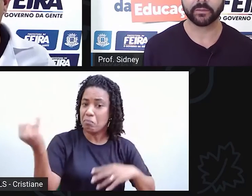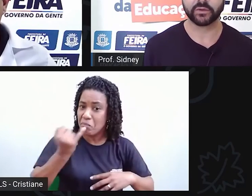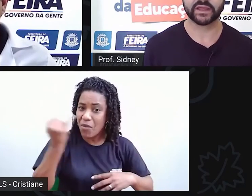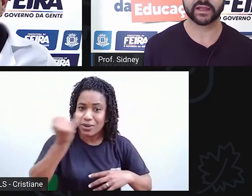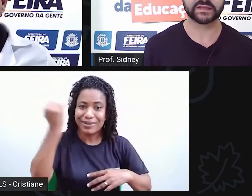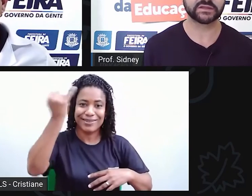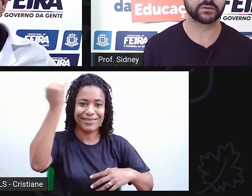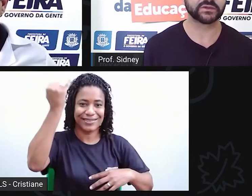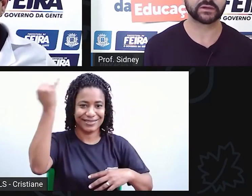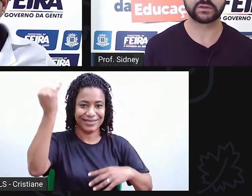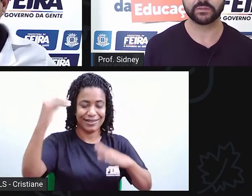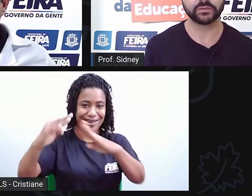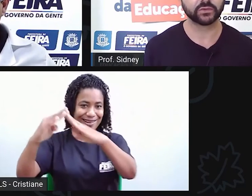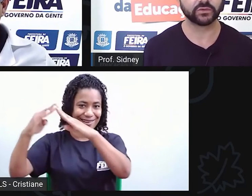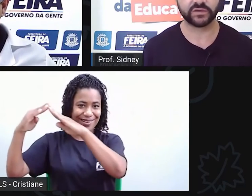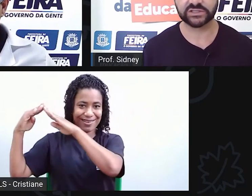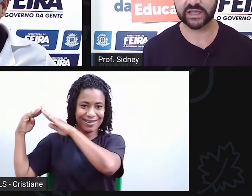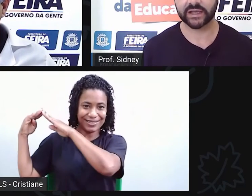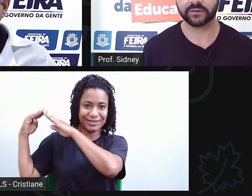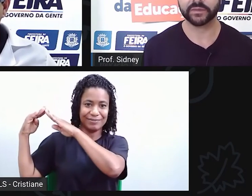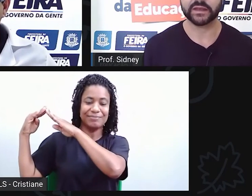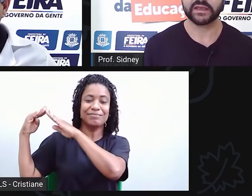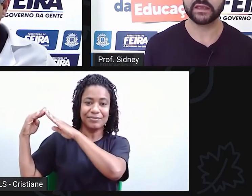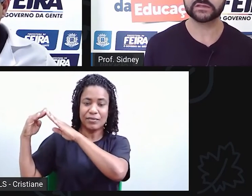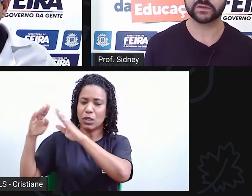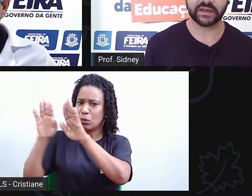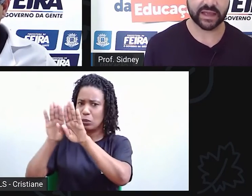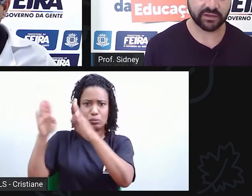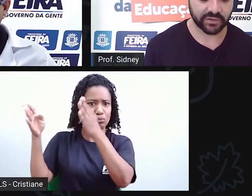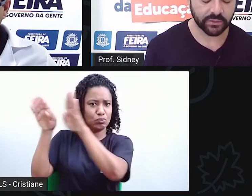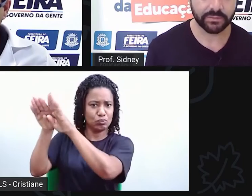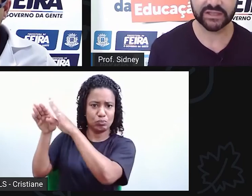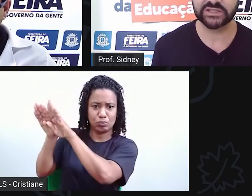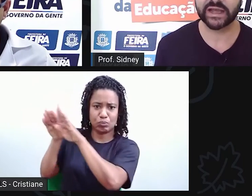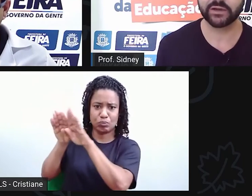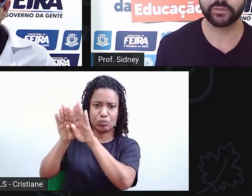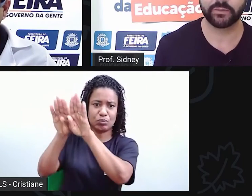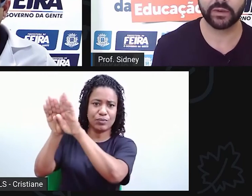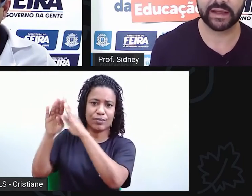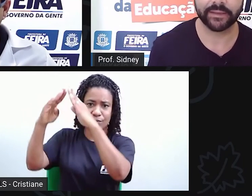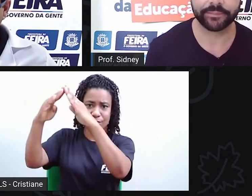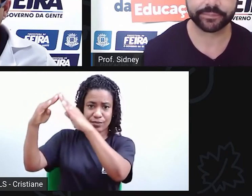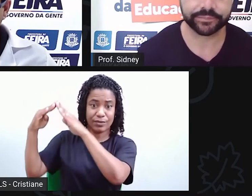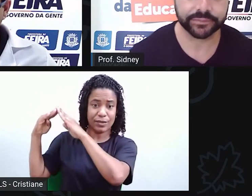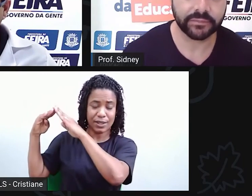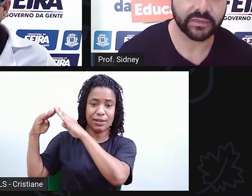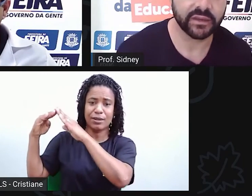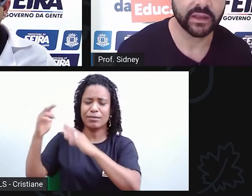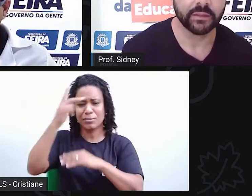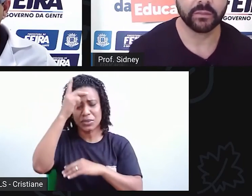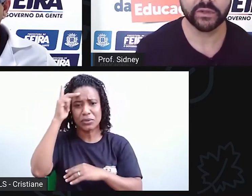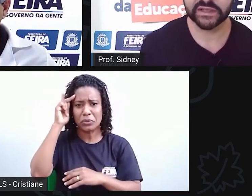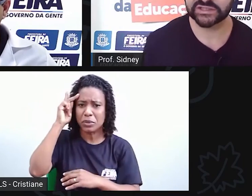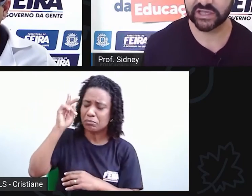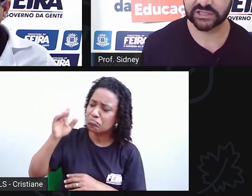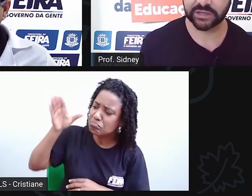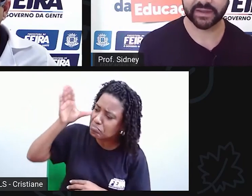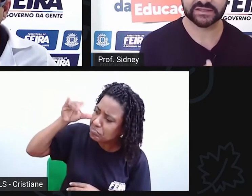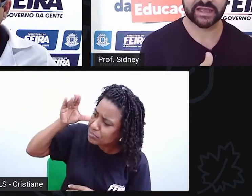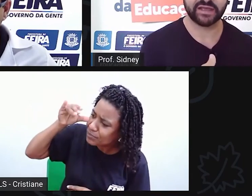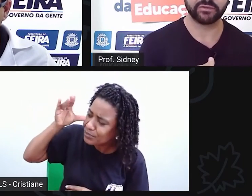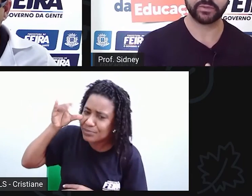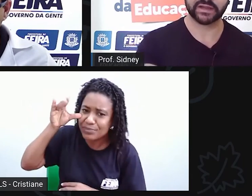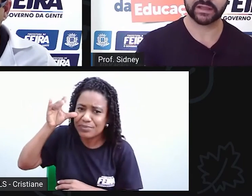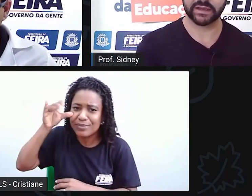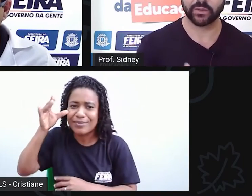porque a casa toda é o todo fechado. E isso criava o imaginário popular. Muita gente que